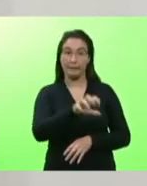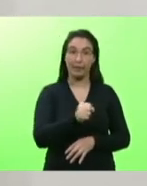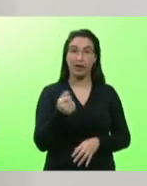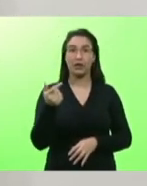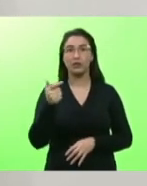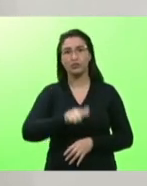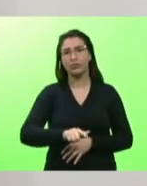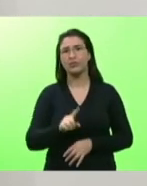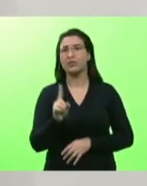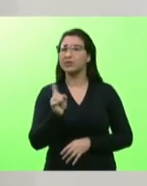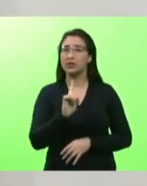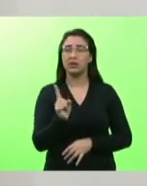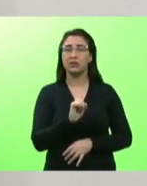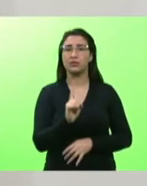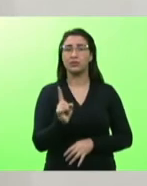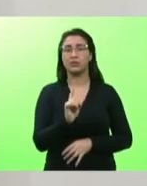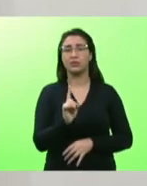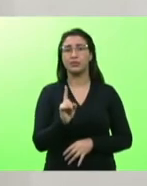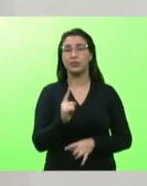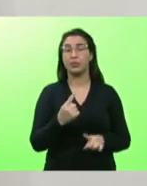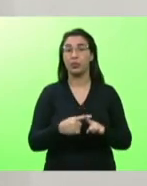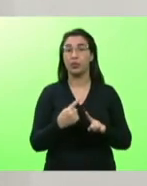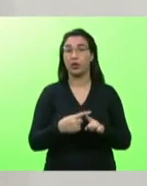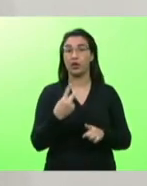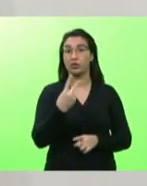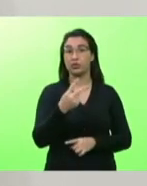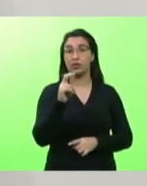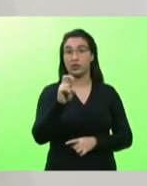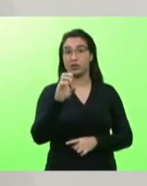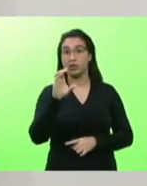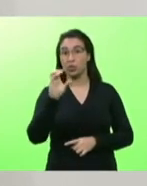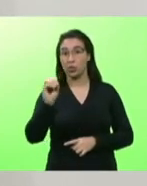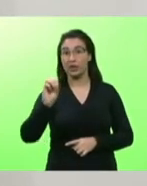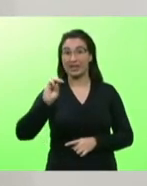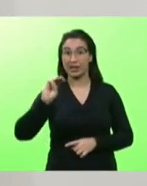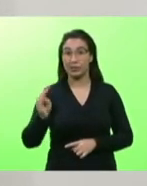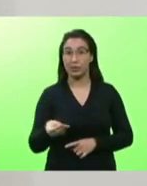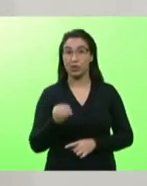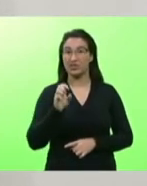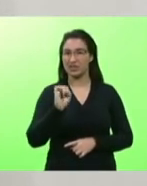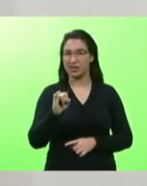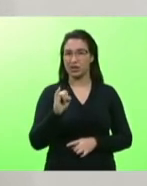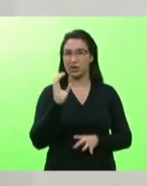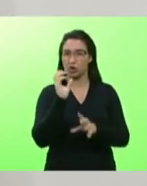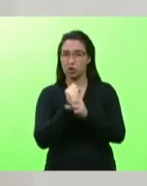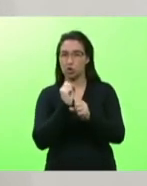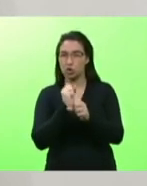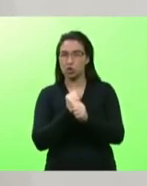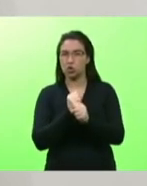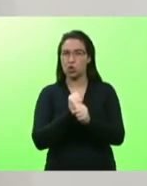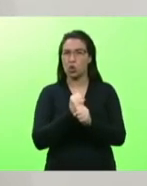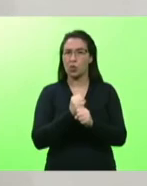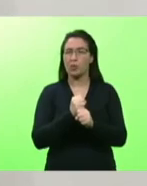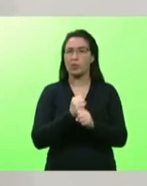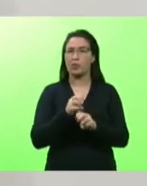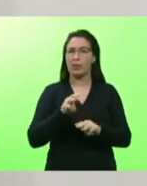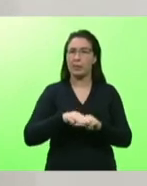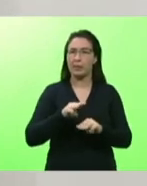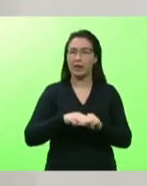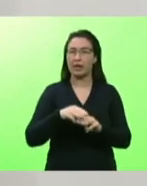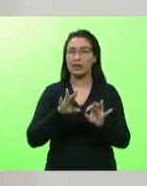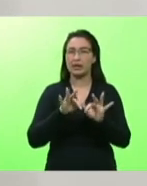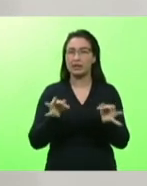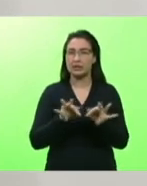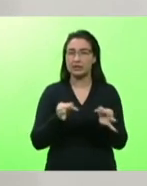porque 250 milhões se fizeram uma conta simples só para os pequenos para os micro e pequenos